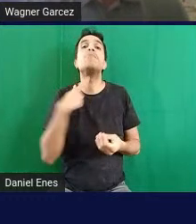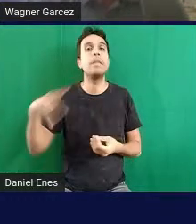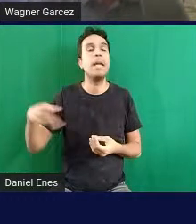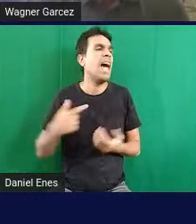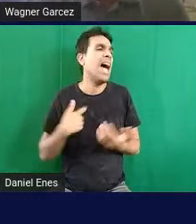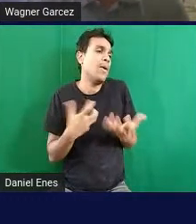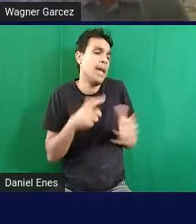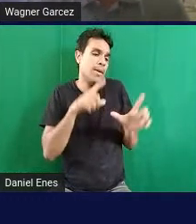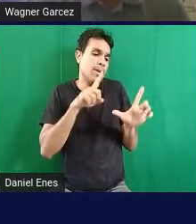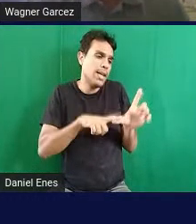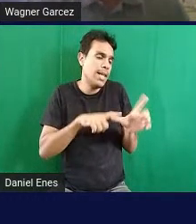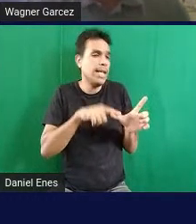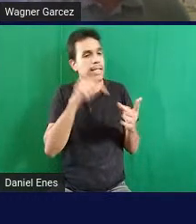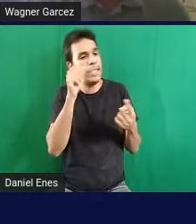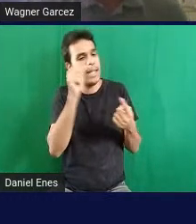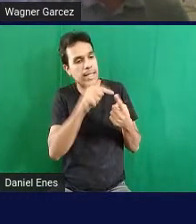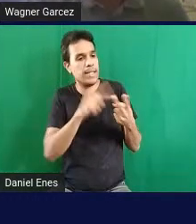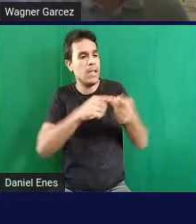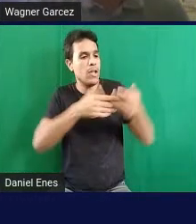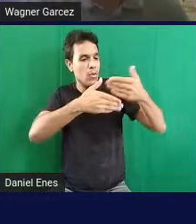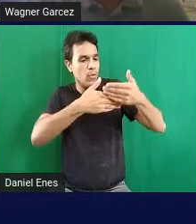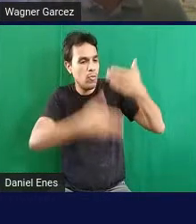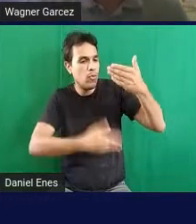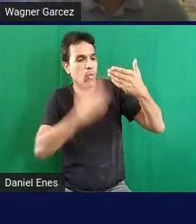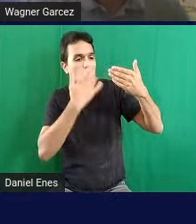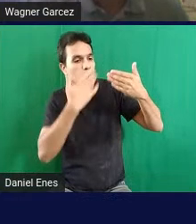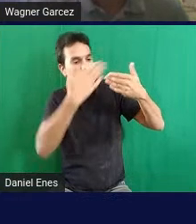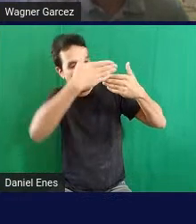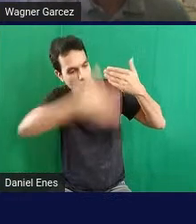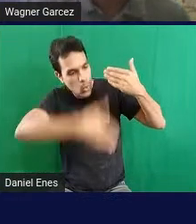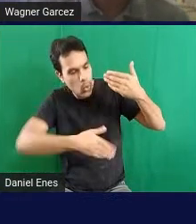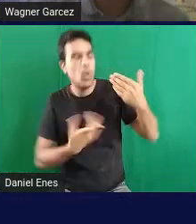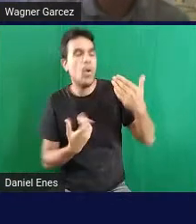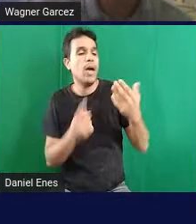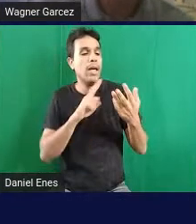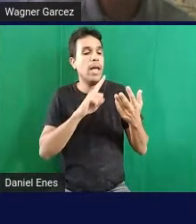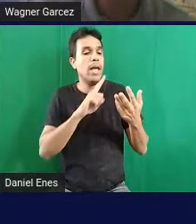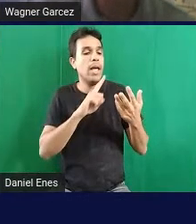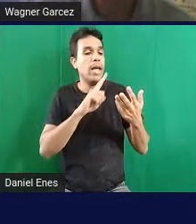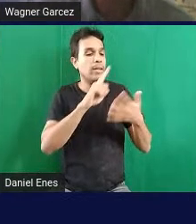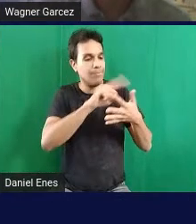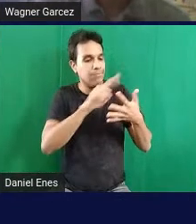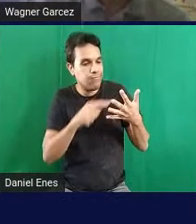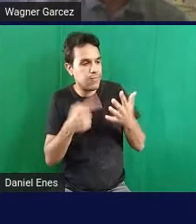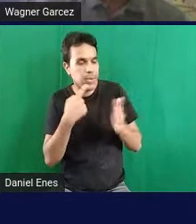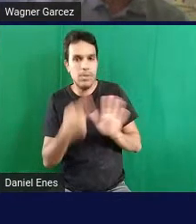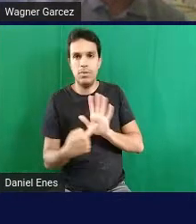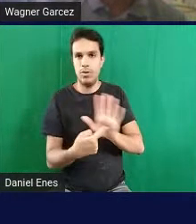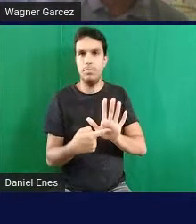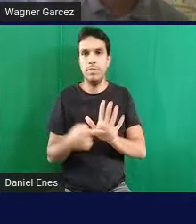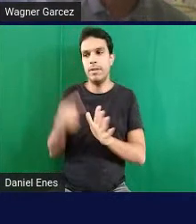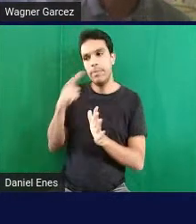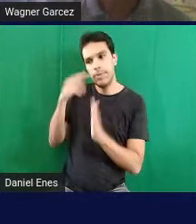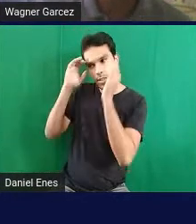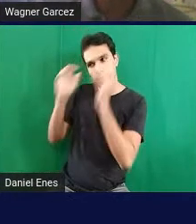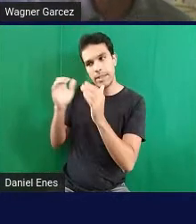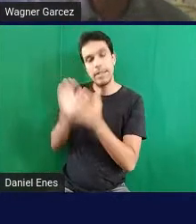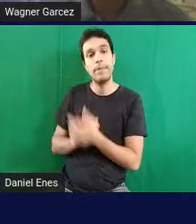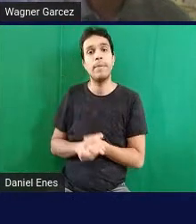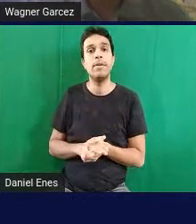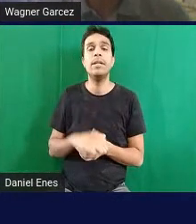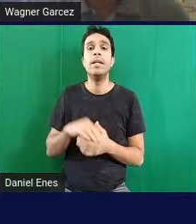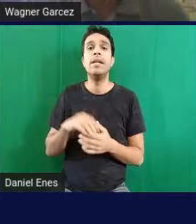eu prefiro que o fundo seja dessa cor ou não, tá bom? Outro ponto é o hiperlink. Então, se o texto tiver um